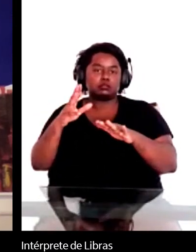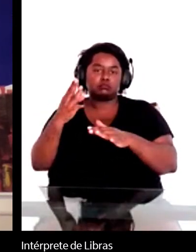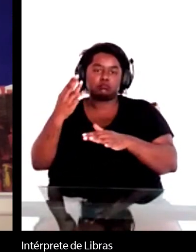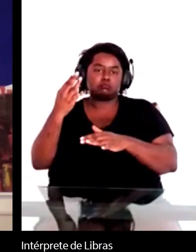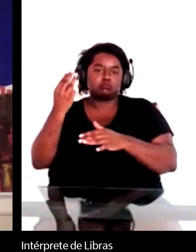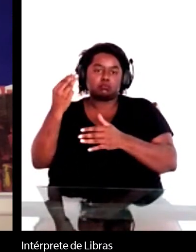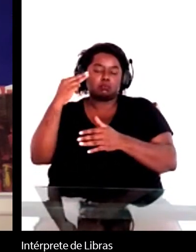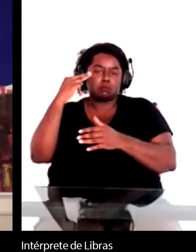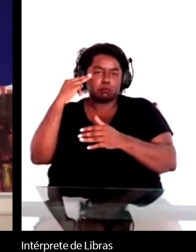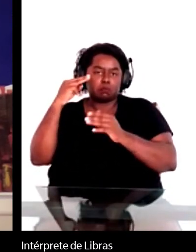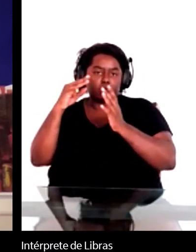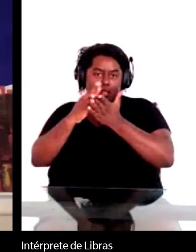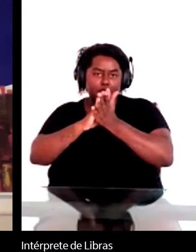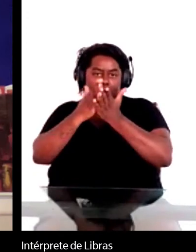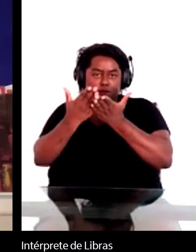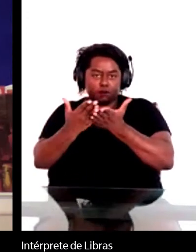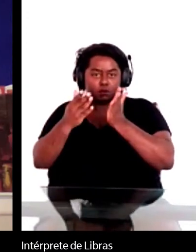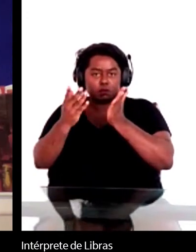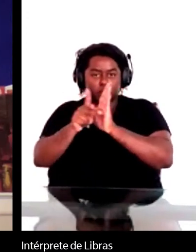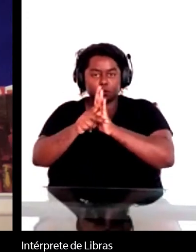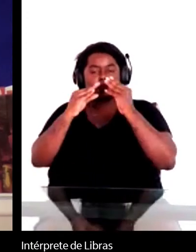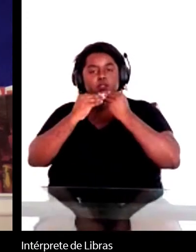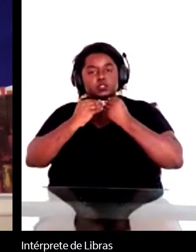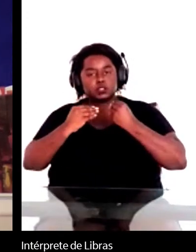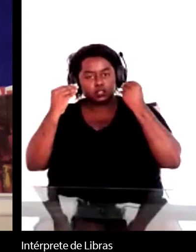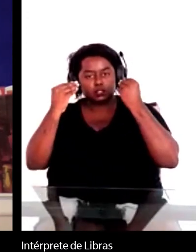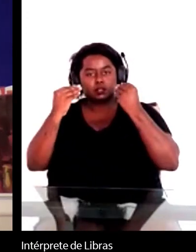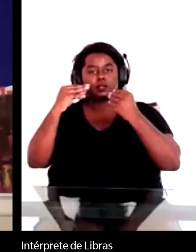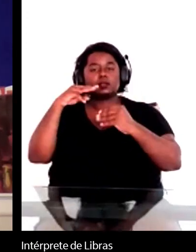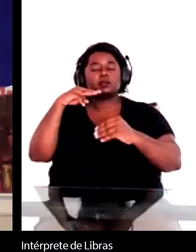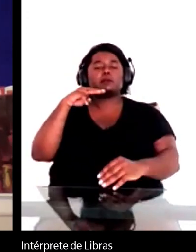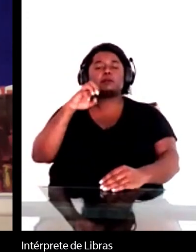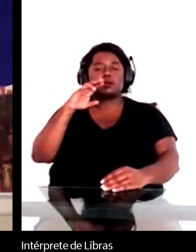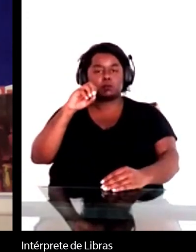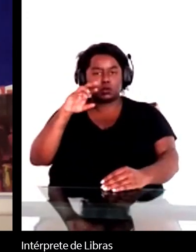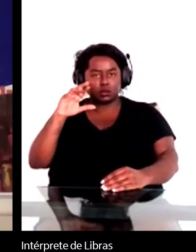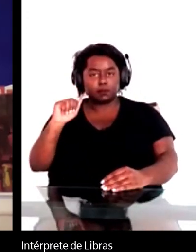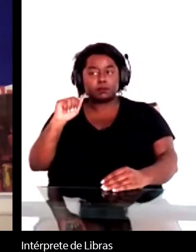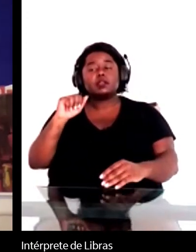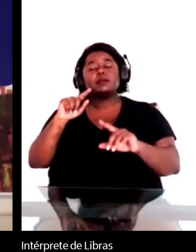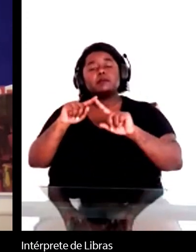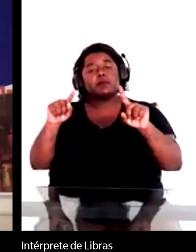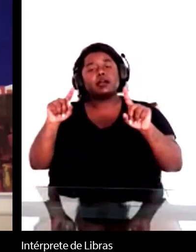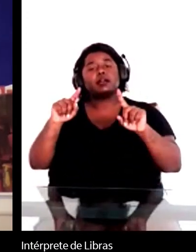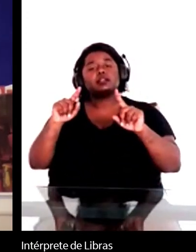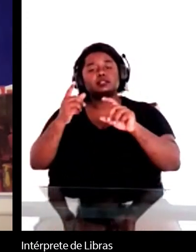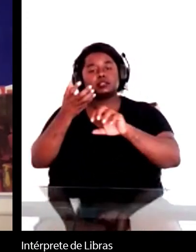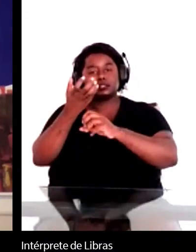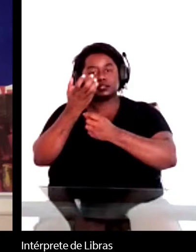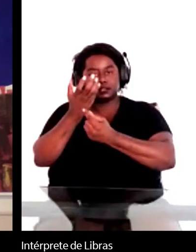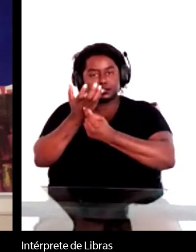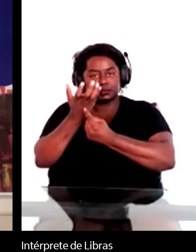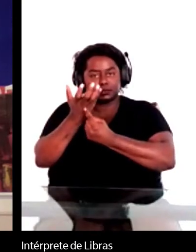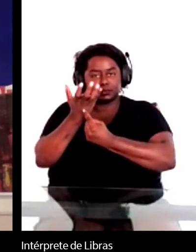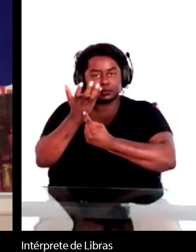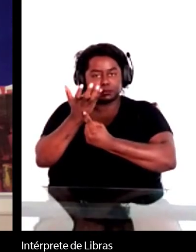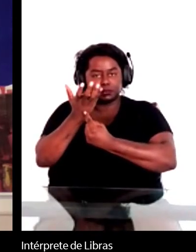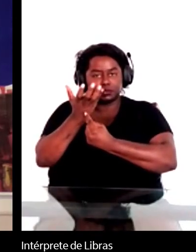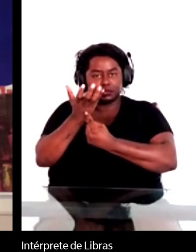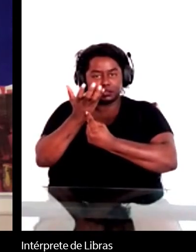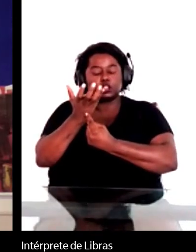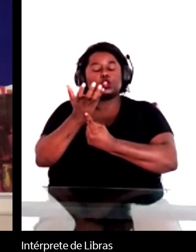aparecido e passando aos contos é uma série de antologias do conto machado, do conto machadiano às vezes